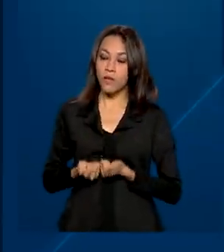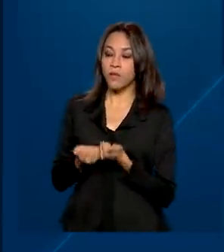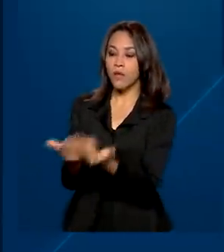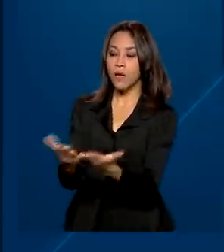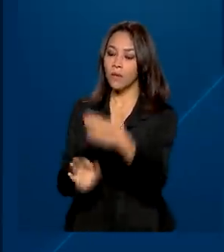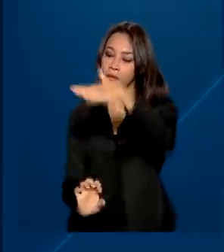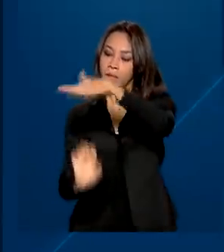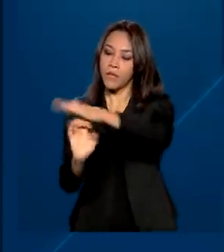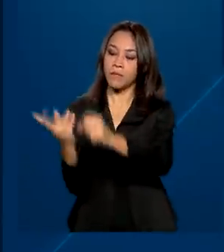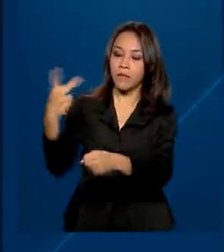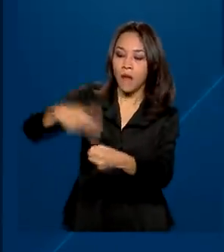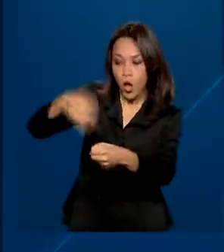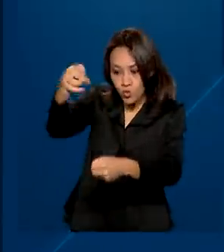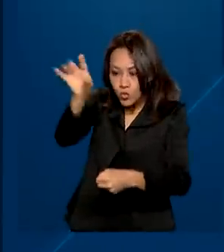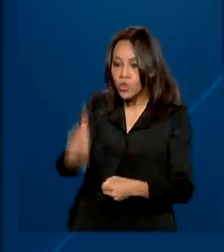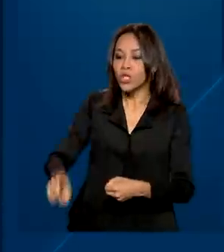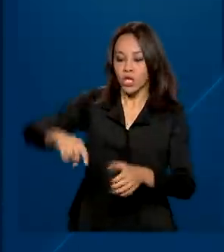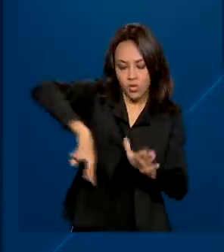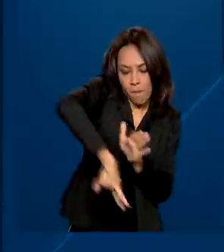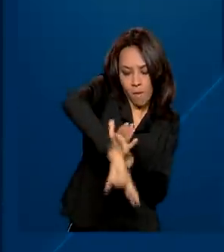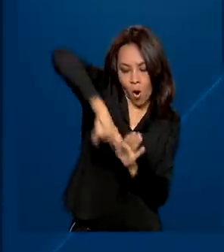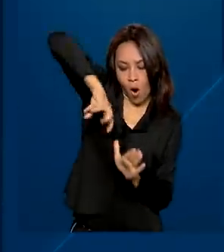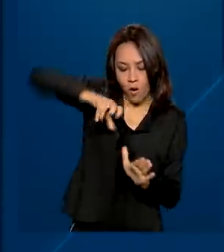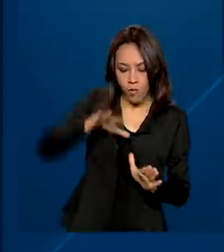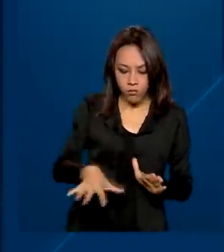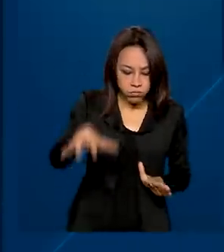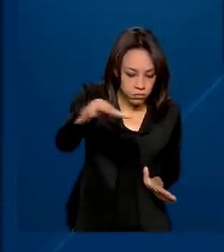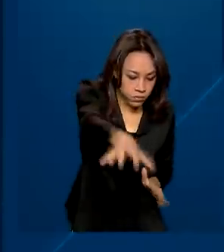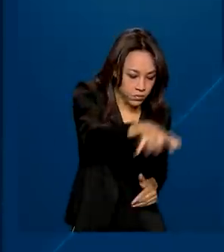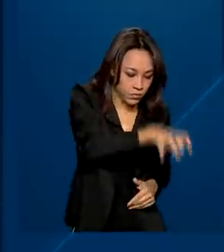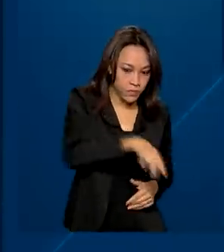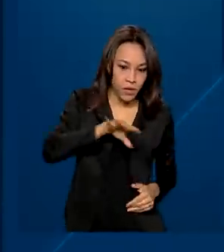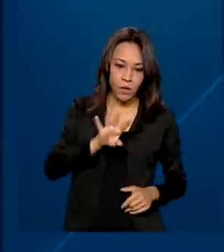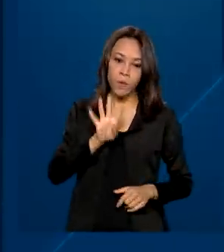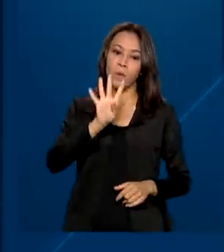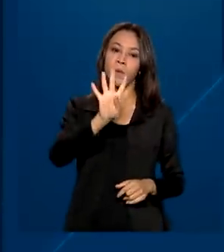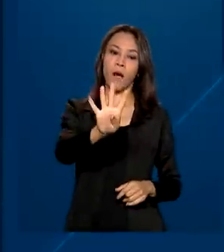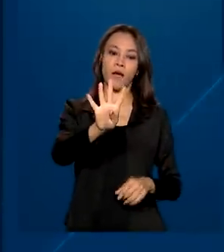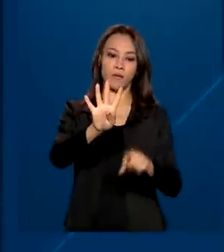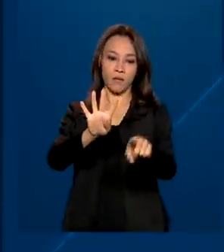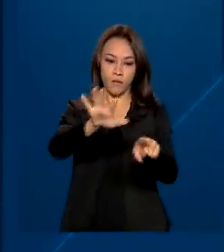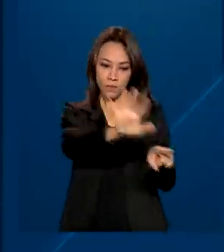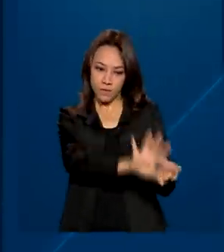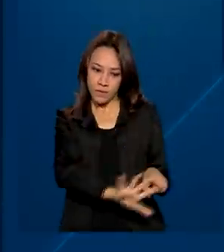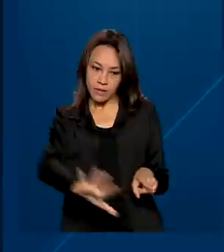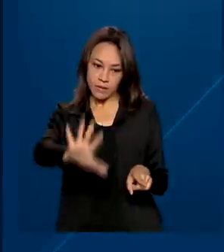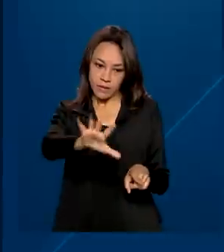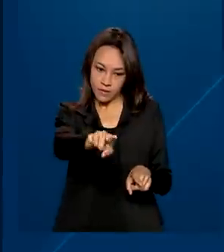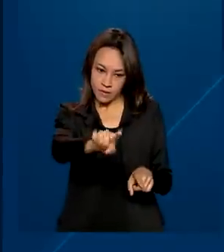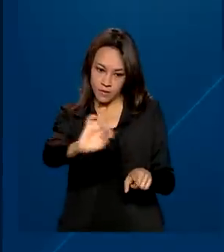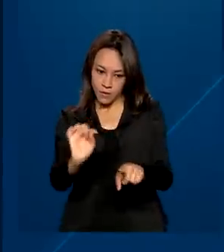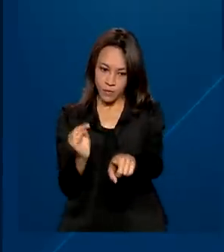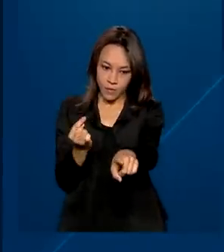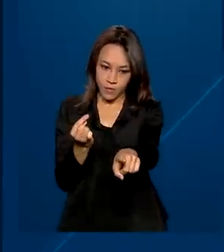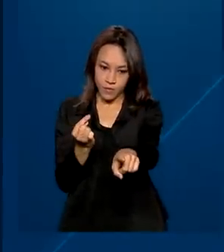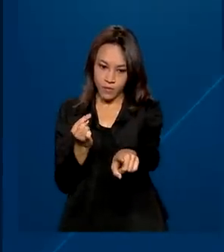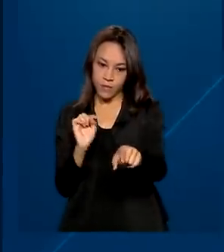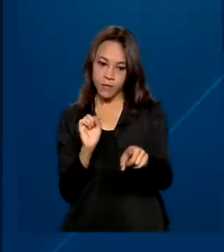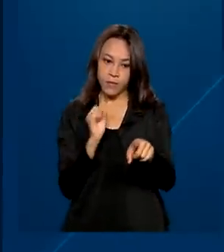o direito de exploração de quatro campos de petróleo no Bressal da Bacia de Santos, Itapu,